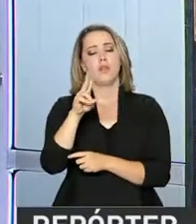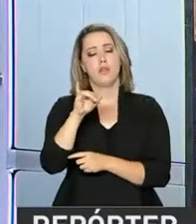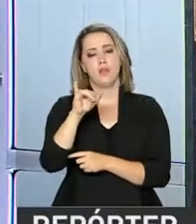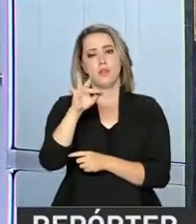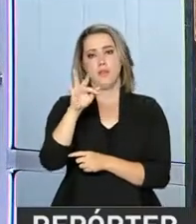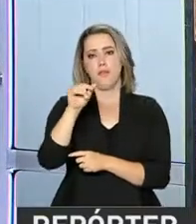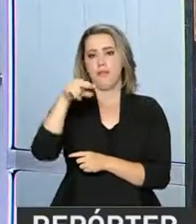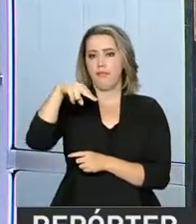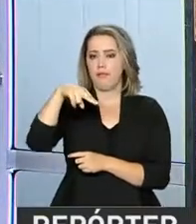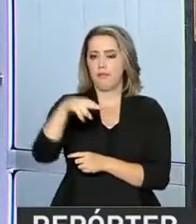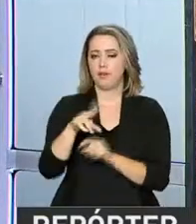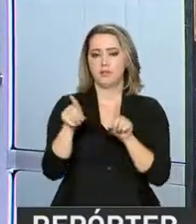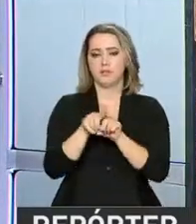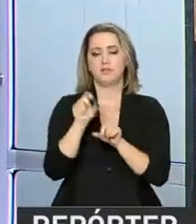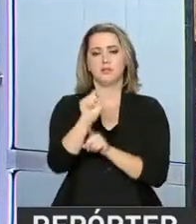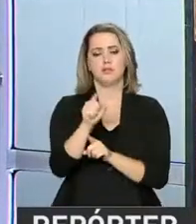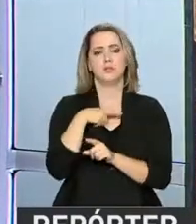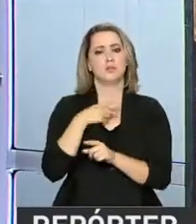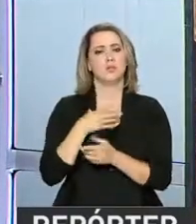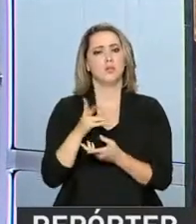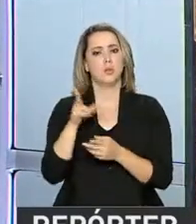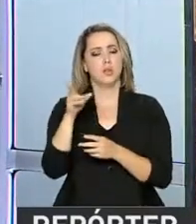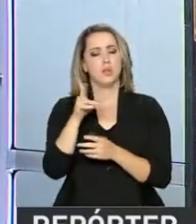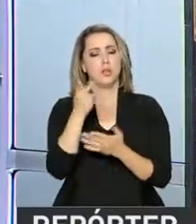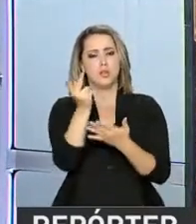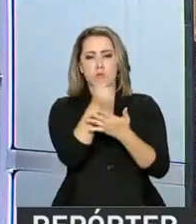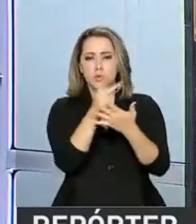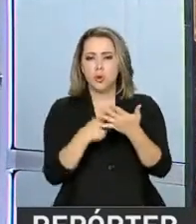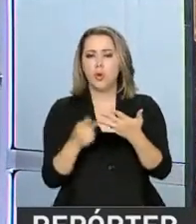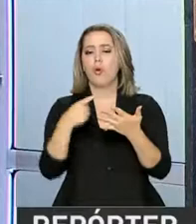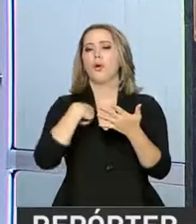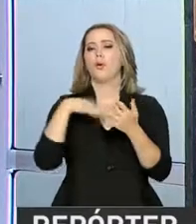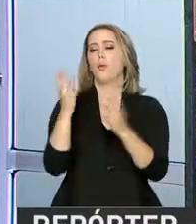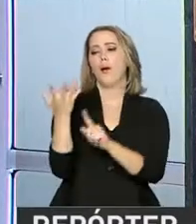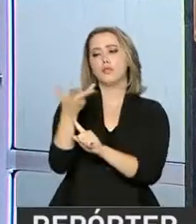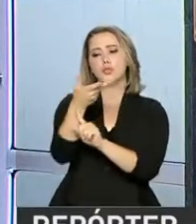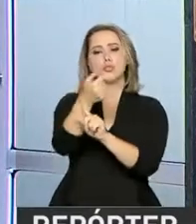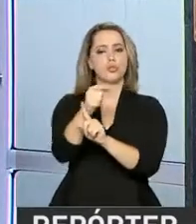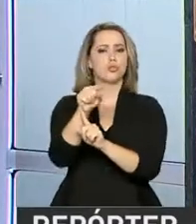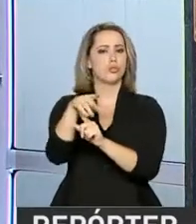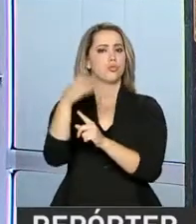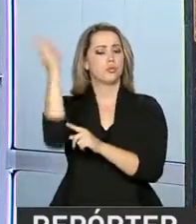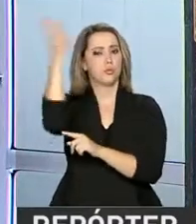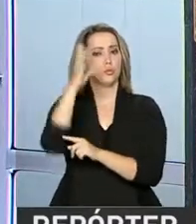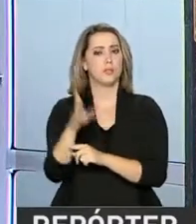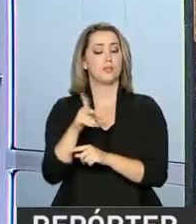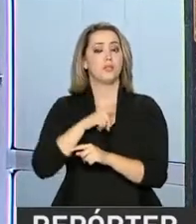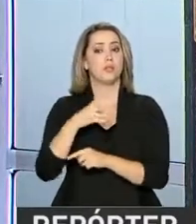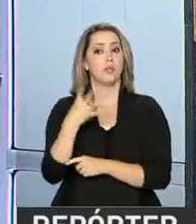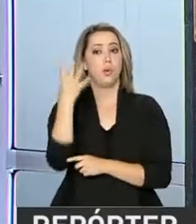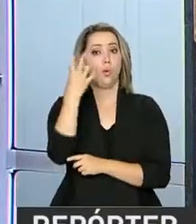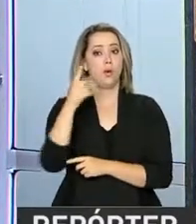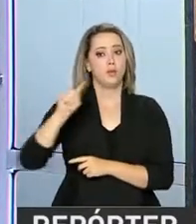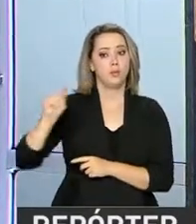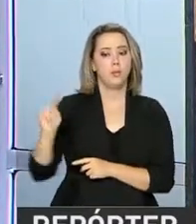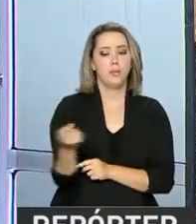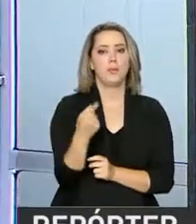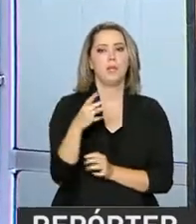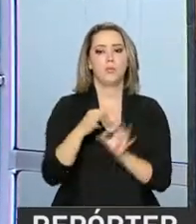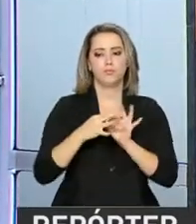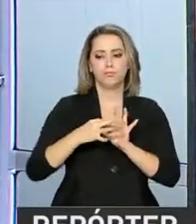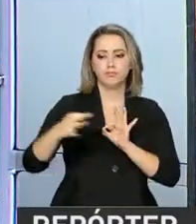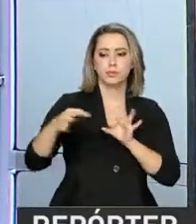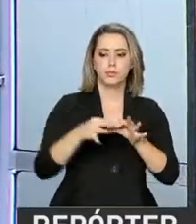Instituto do Patrimônio Histórico e Artístico Nacional. O parque tem 4 mil metros quadrados e entre